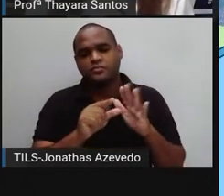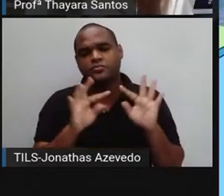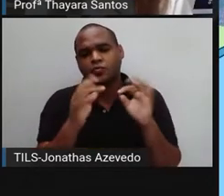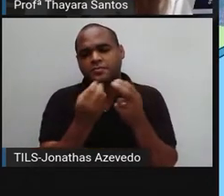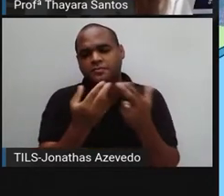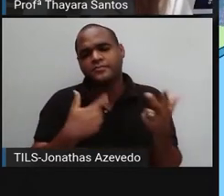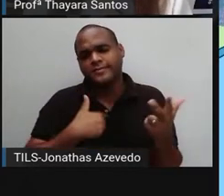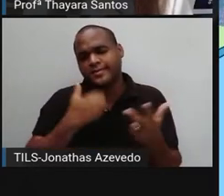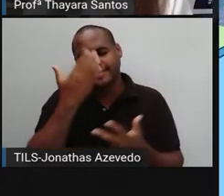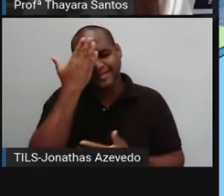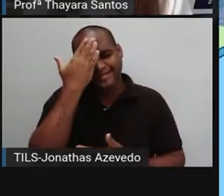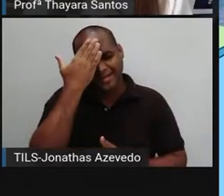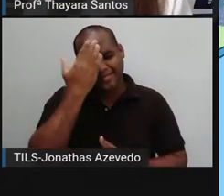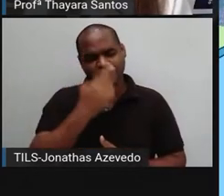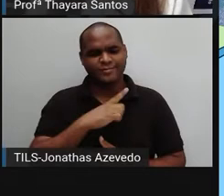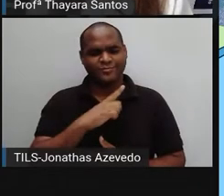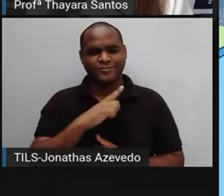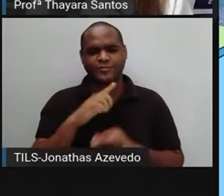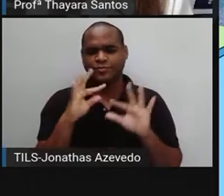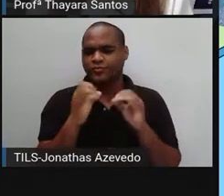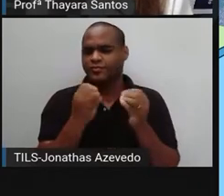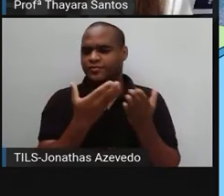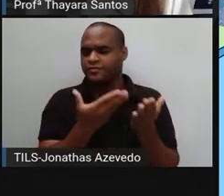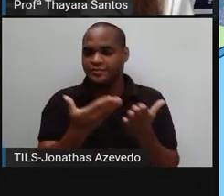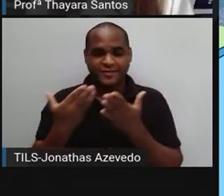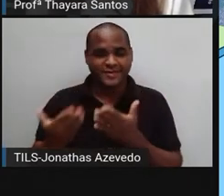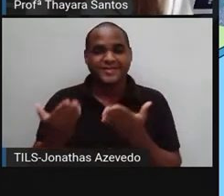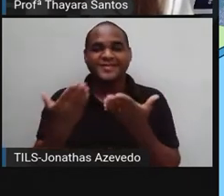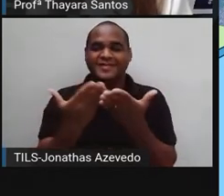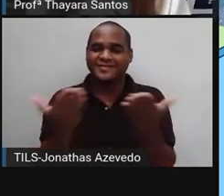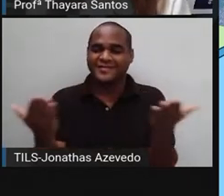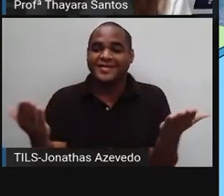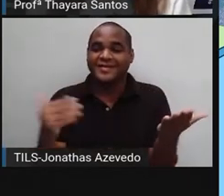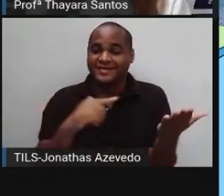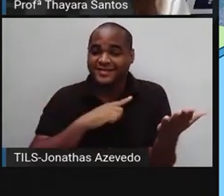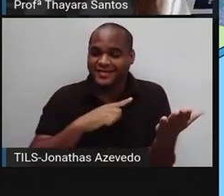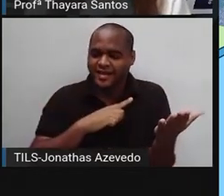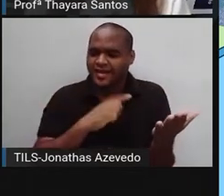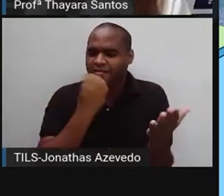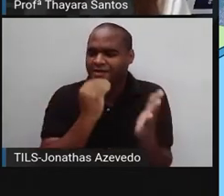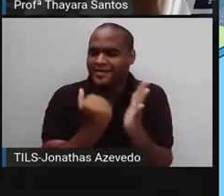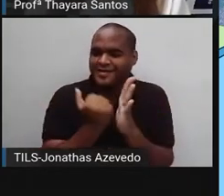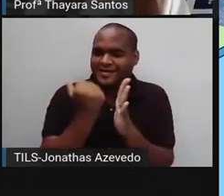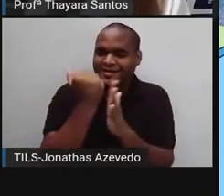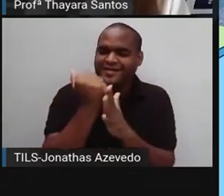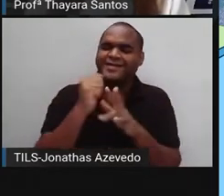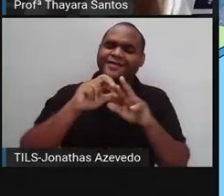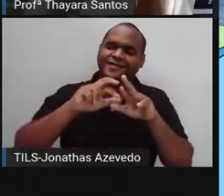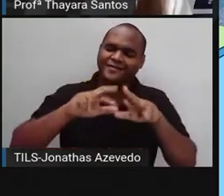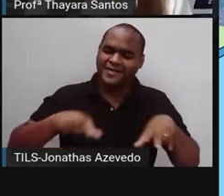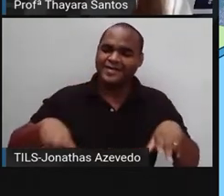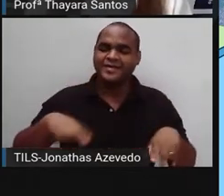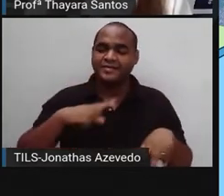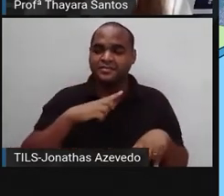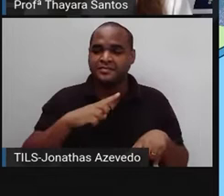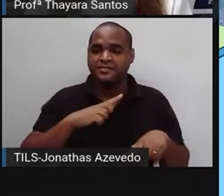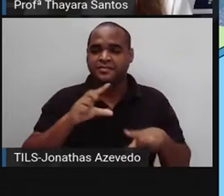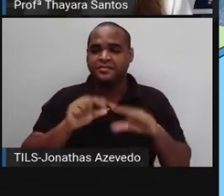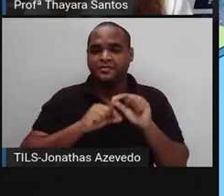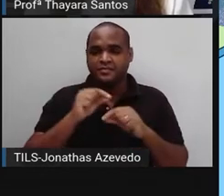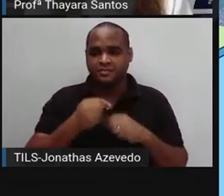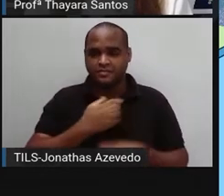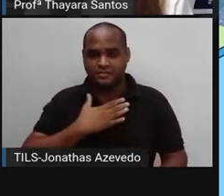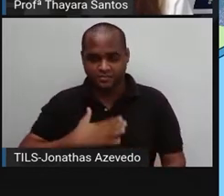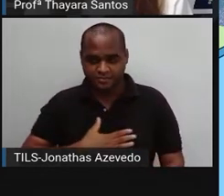vocês já sabem, sejam vocês que estão aí do outro lado muito bem-vindos a mais uma das nossas aulas. Saibam que é um prazer